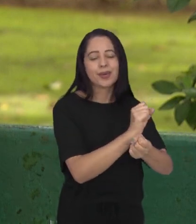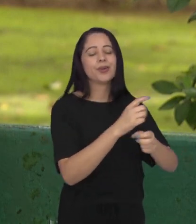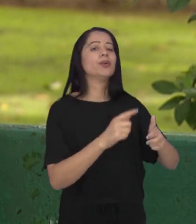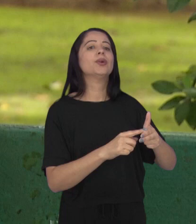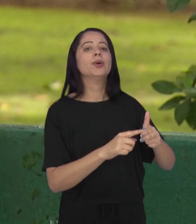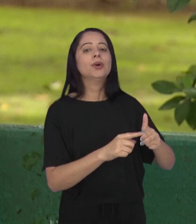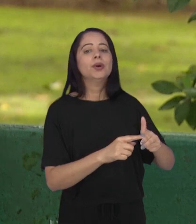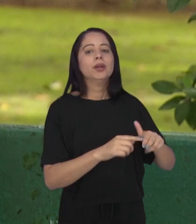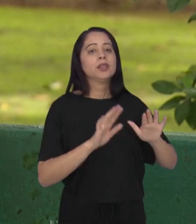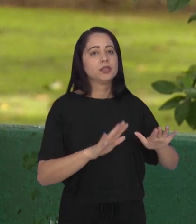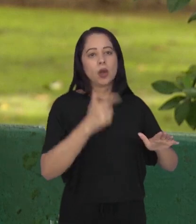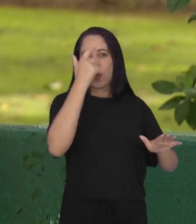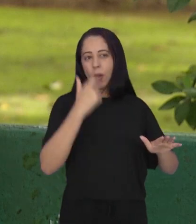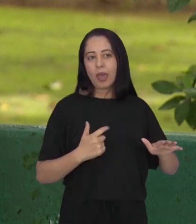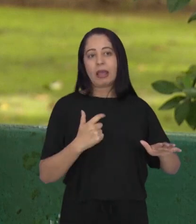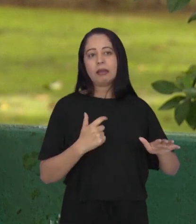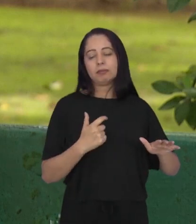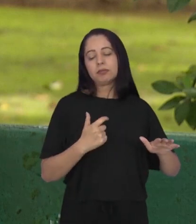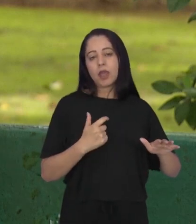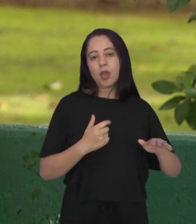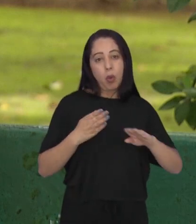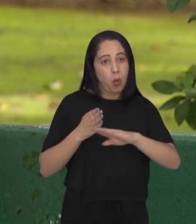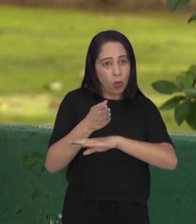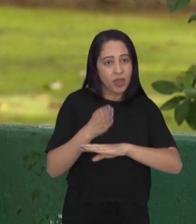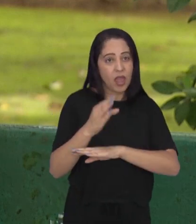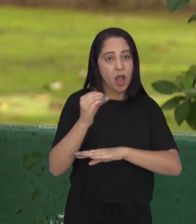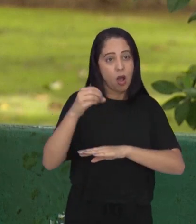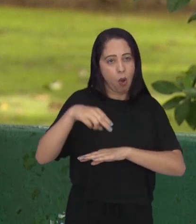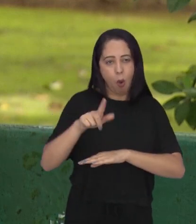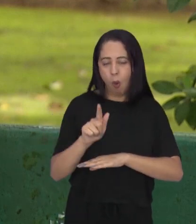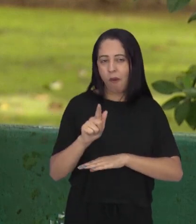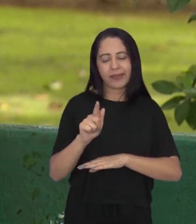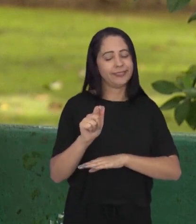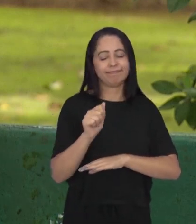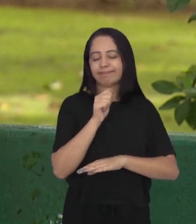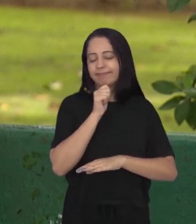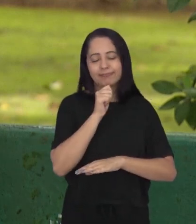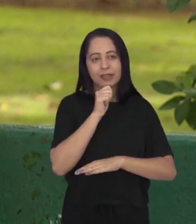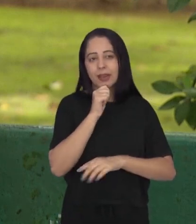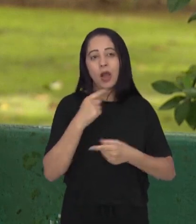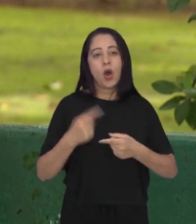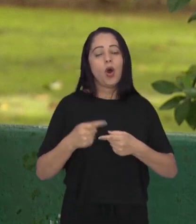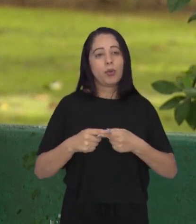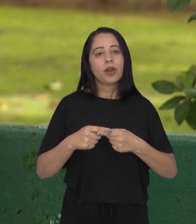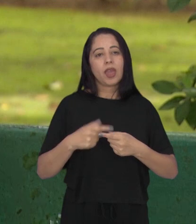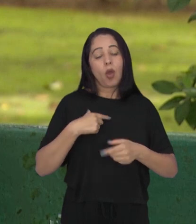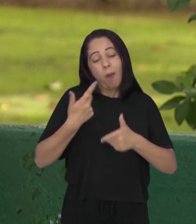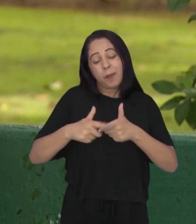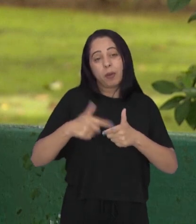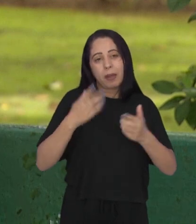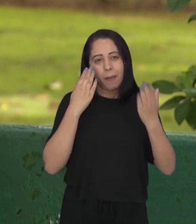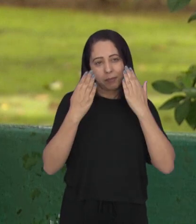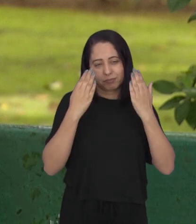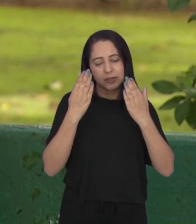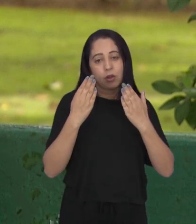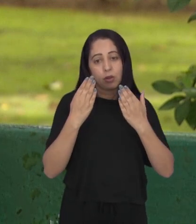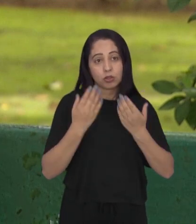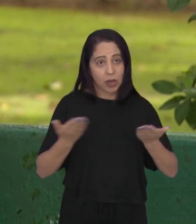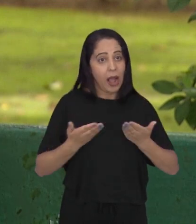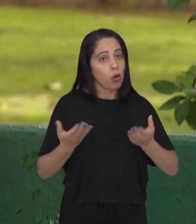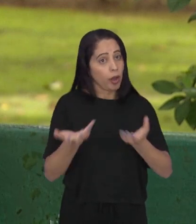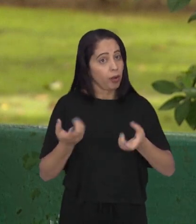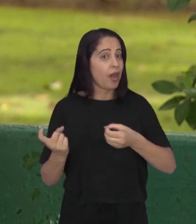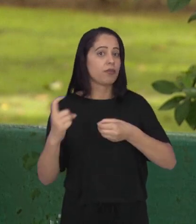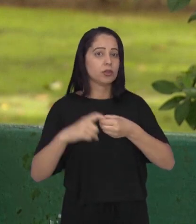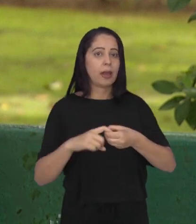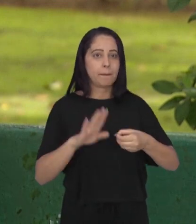gente pretende estar indo. Eu me ausentei por um tempo, por questões psicológicas mesmo, emocionais, e agora estou retornando e pretendo procurar.